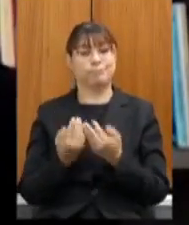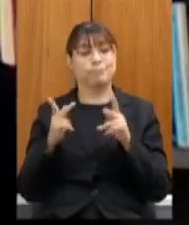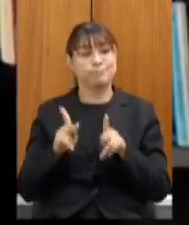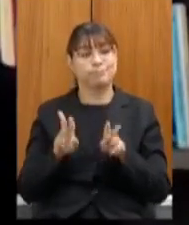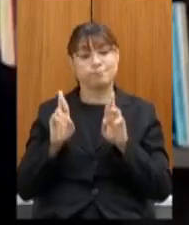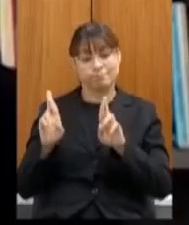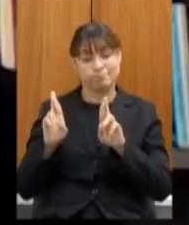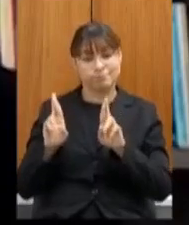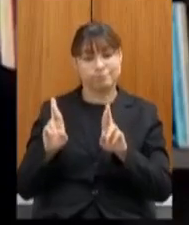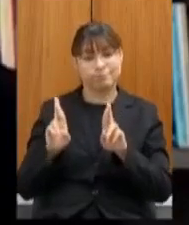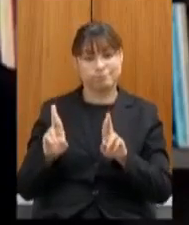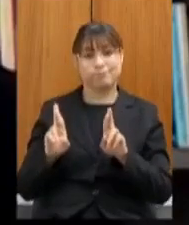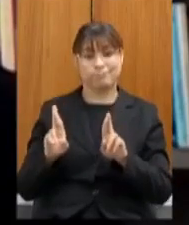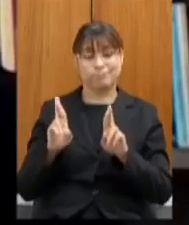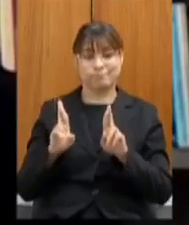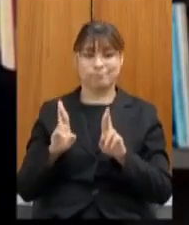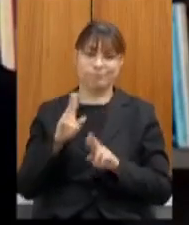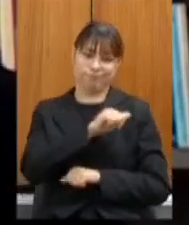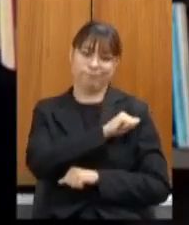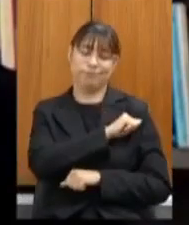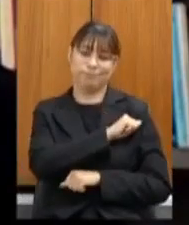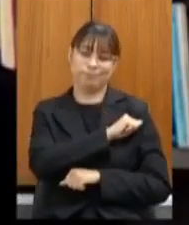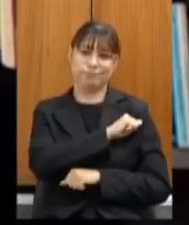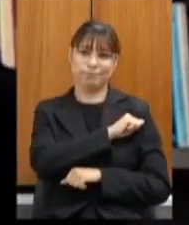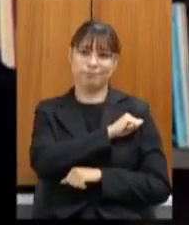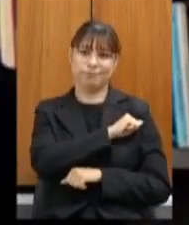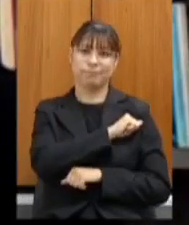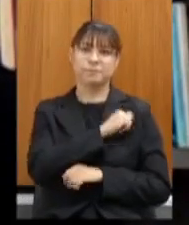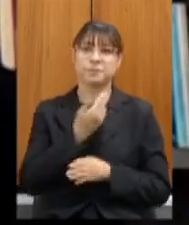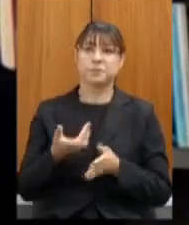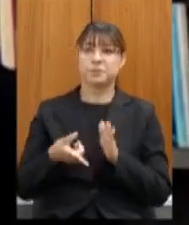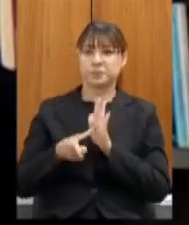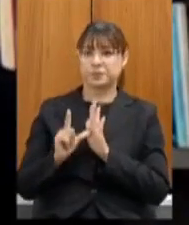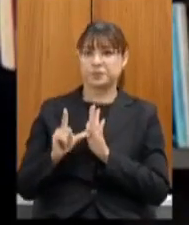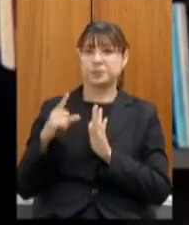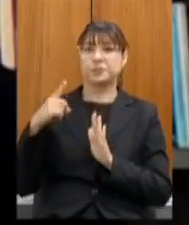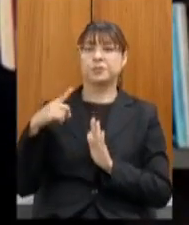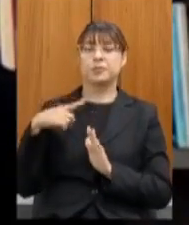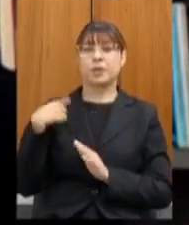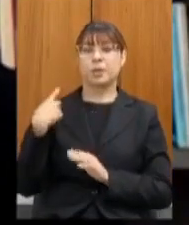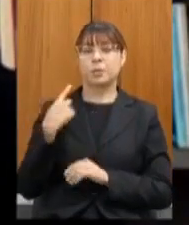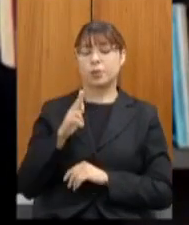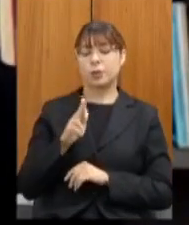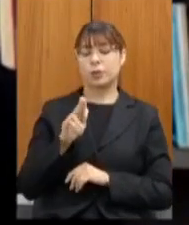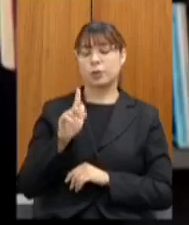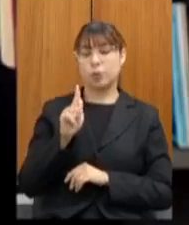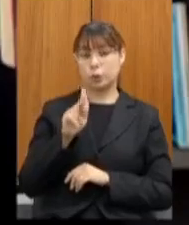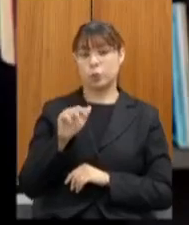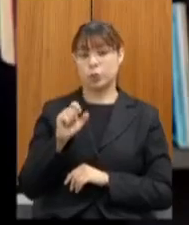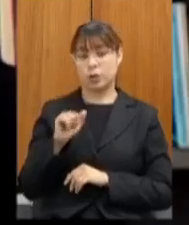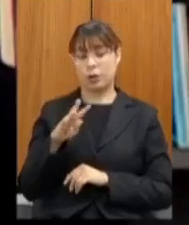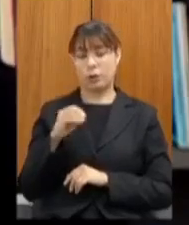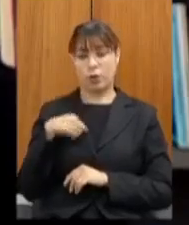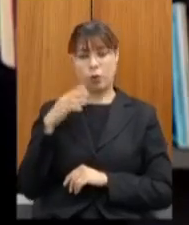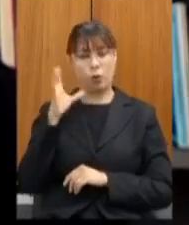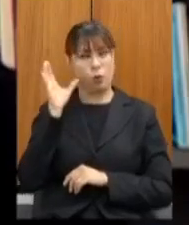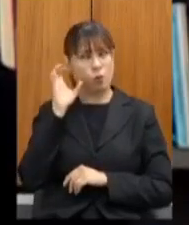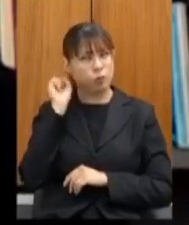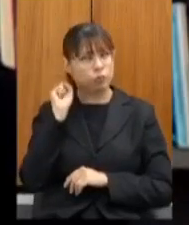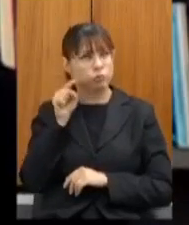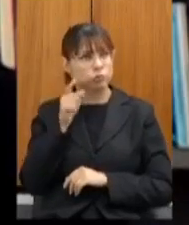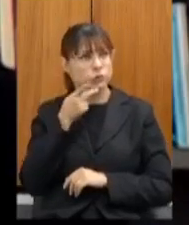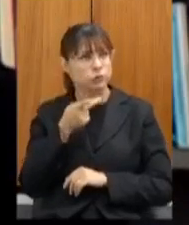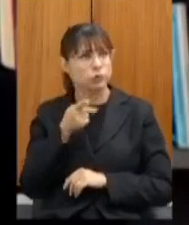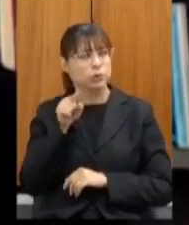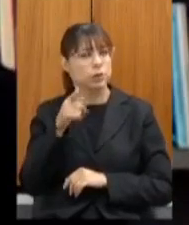responsáveis dos discentes deputado salva aladares eu ouvia ele atentamente é dizendo da